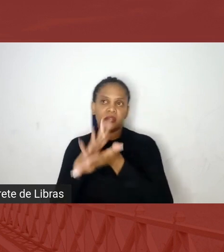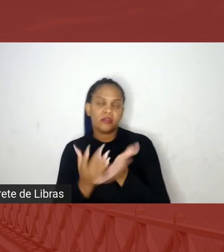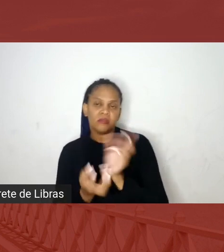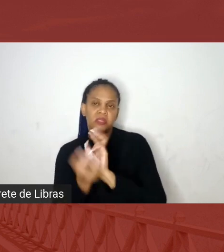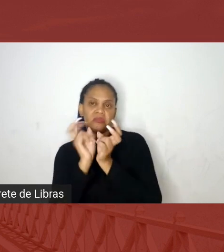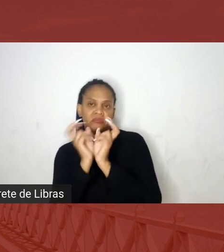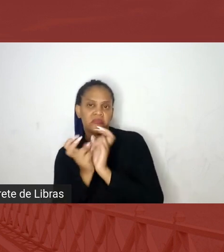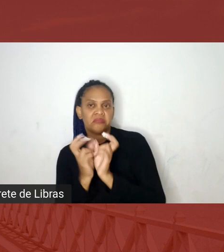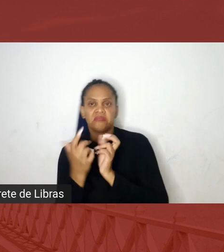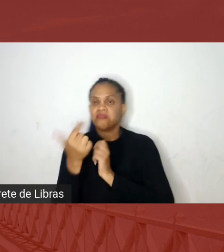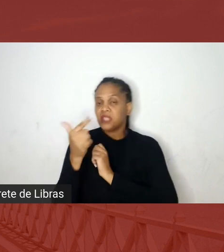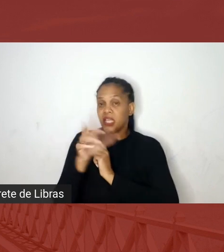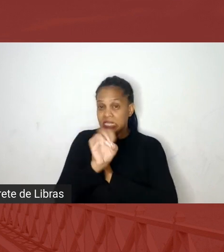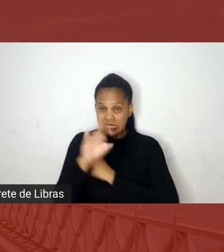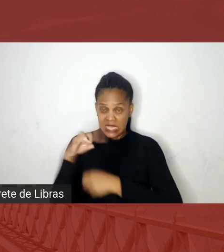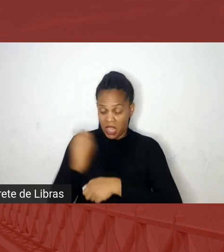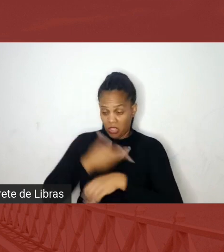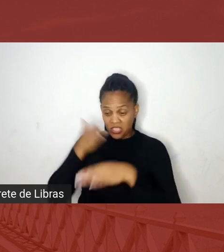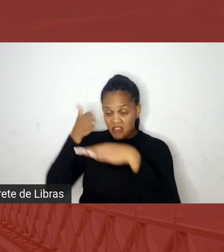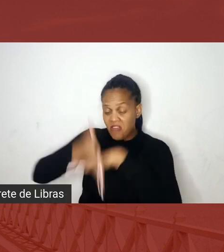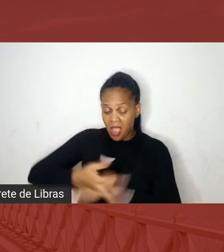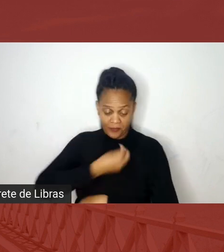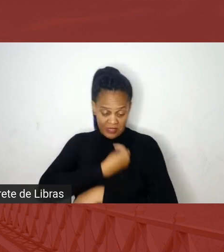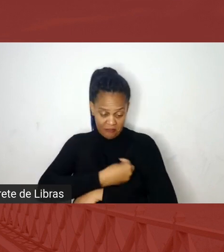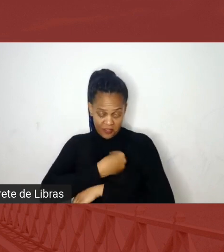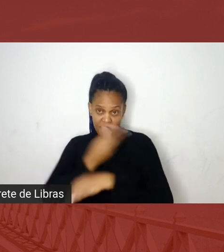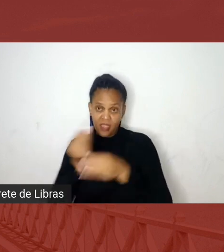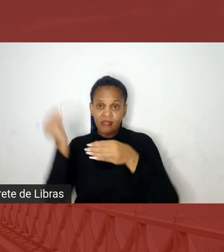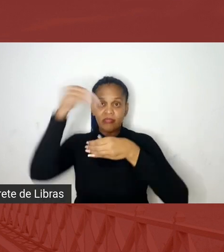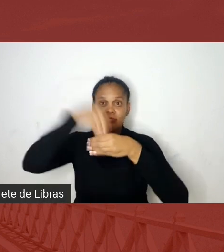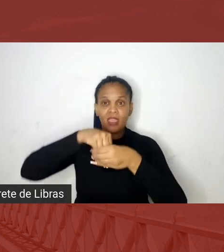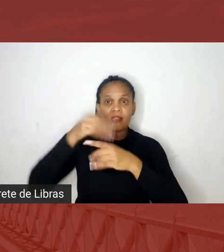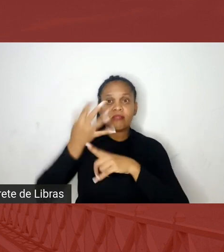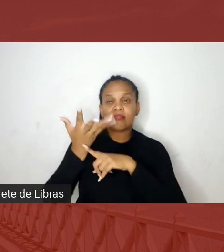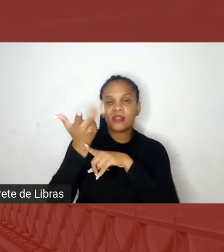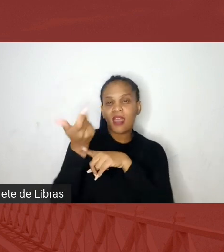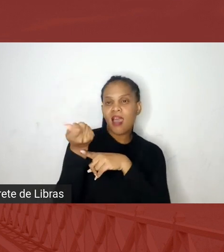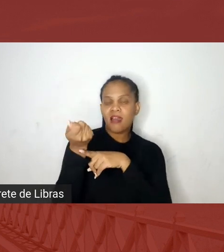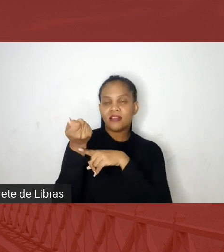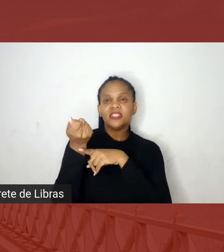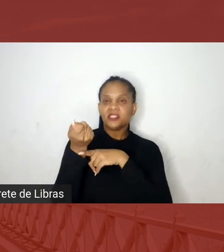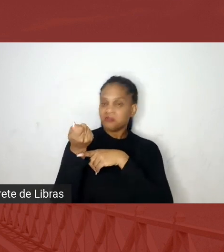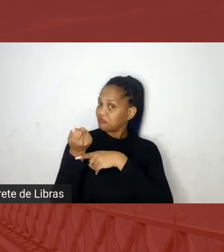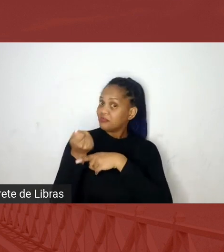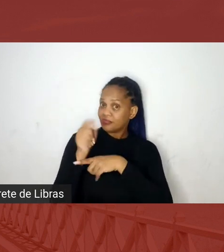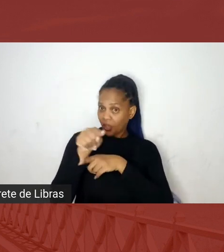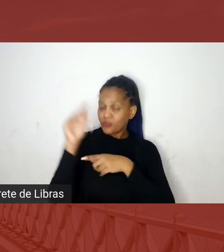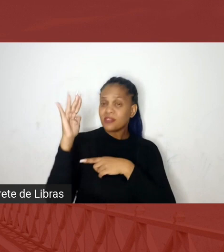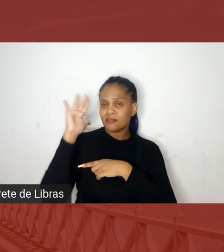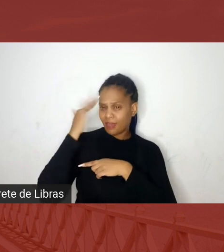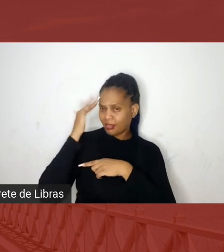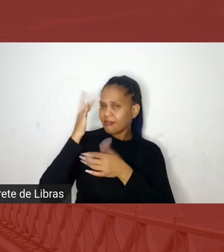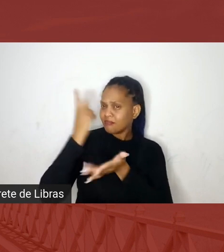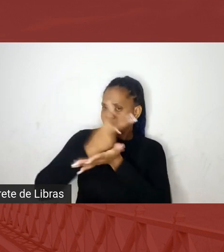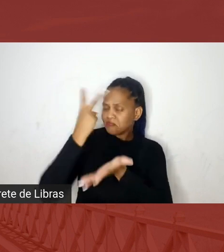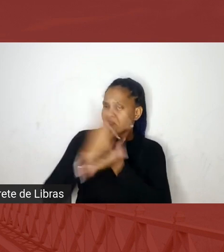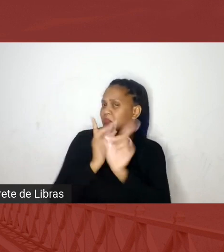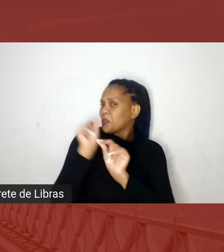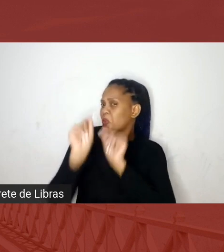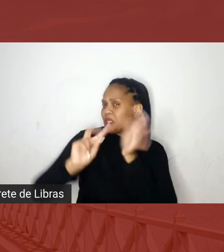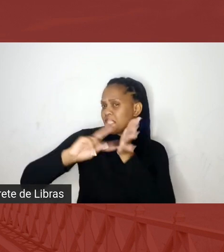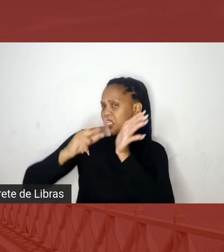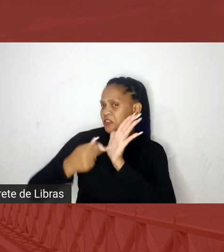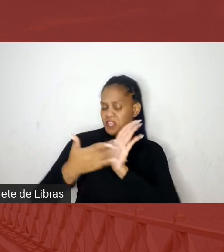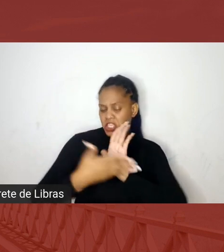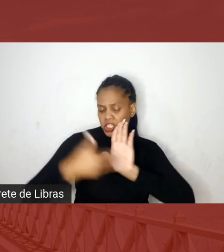costume de conviver dentro da arte, que vai, que você vai entender mesmo o que é arte, aí você vai tirar um pouco do preconceito do que